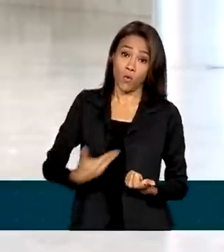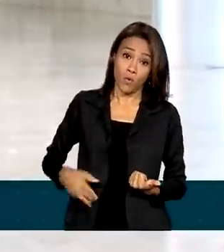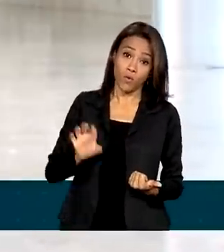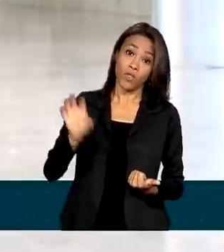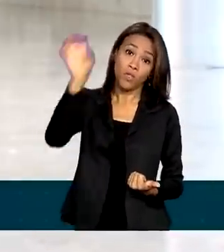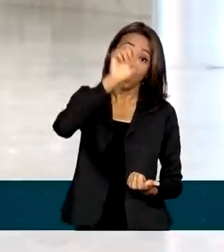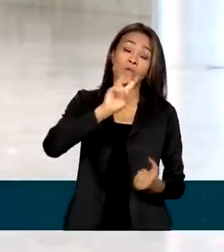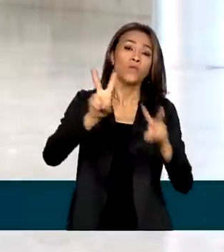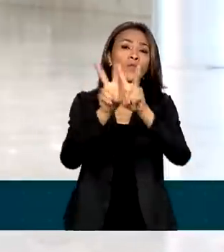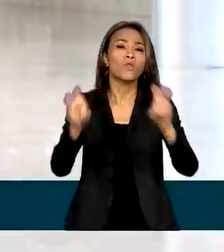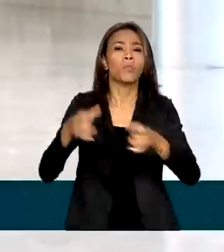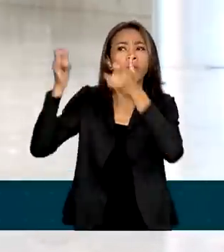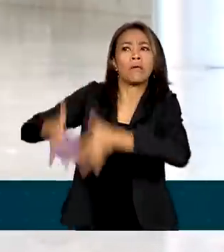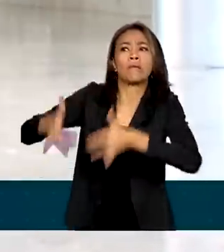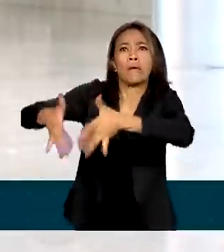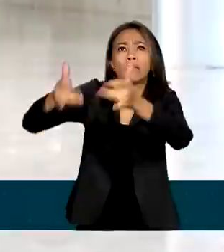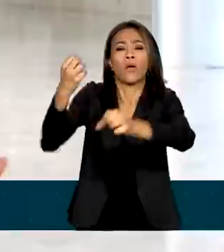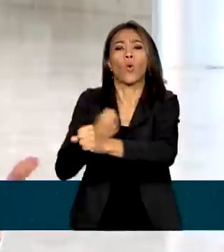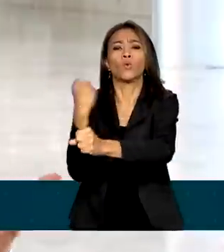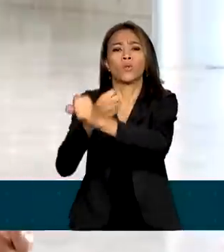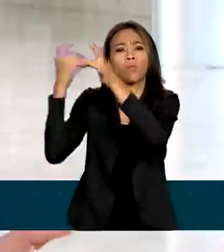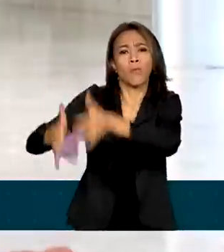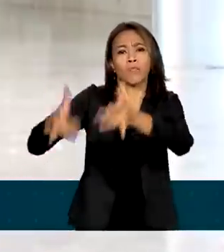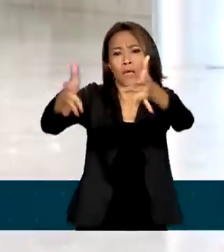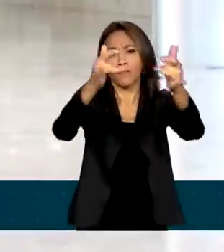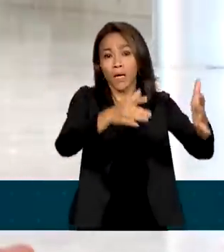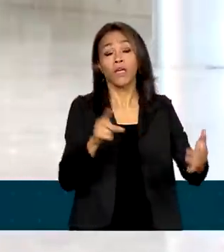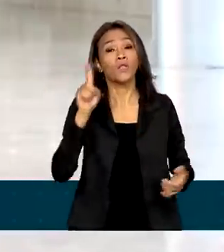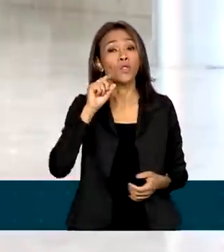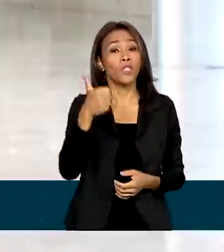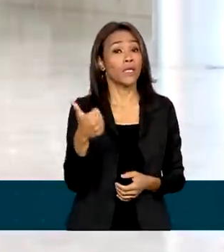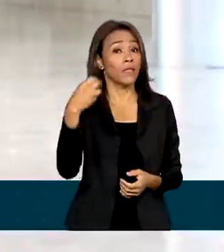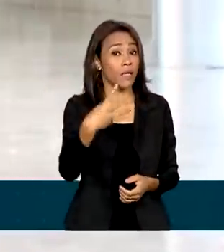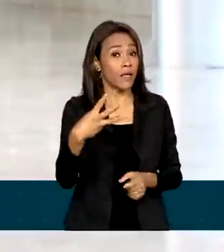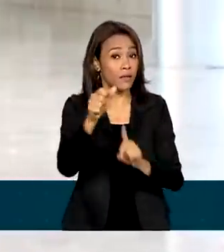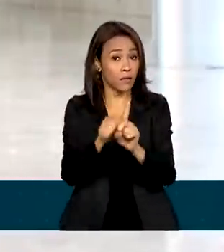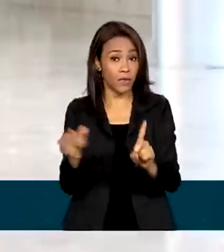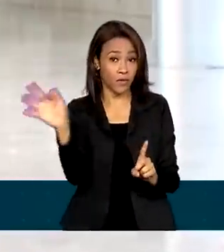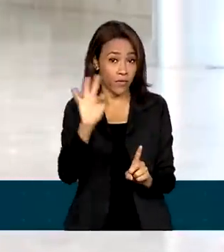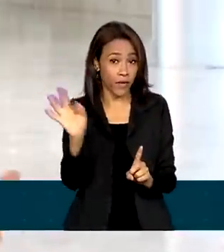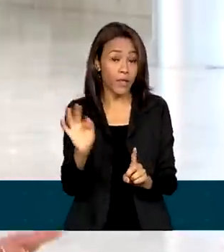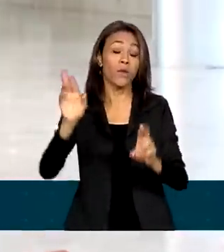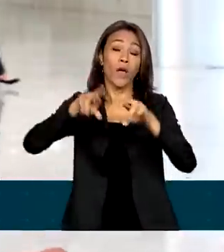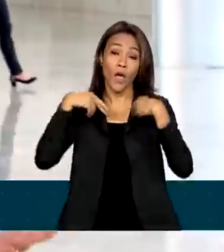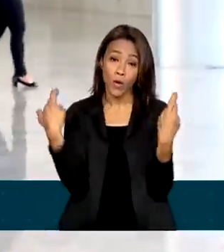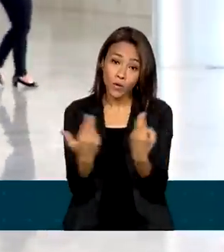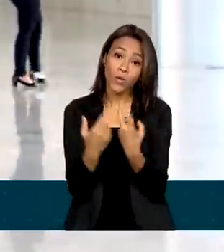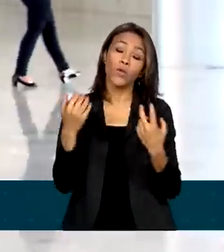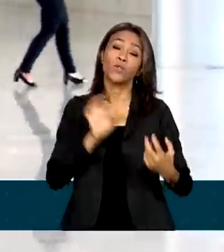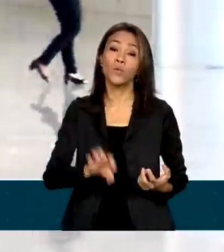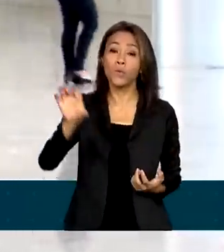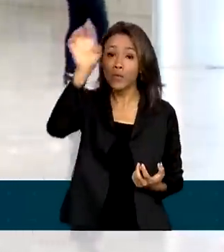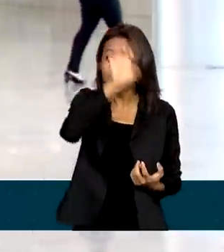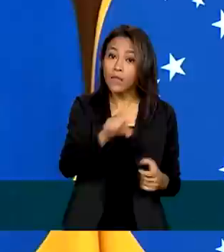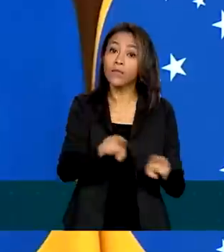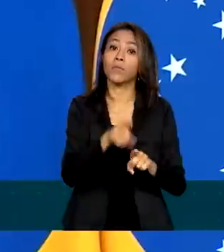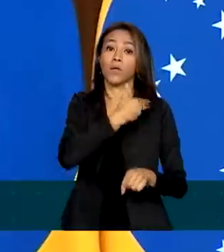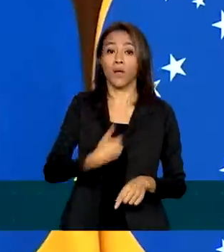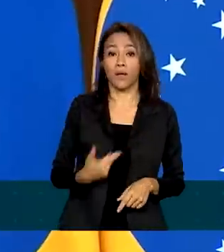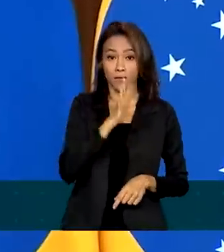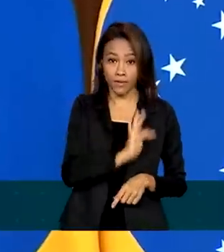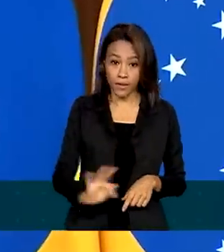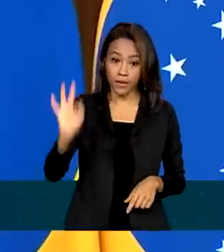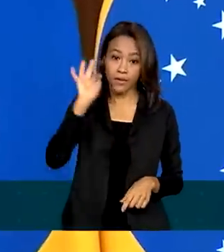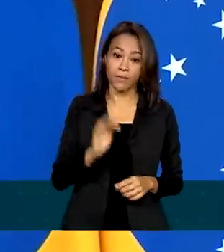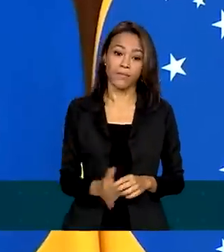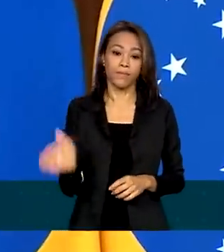as prioridades de retomada e a partir de 13 de fevereiro serão feitas reuniões entre os estados e o governo federal. Faremos